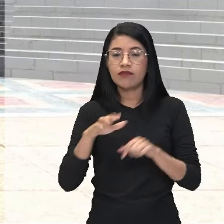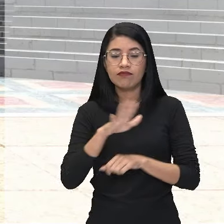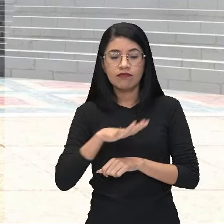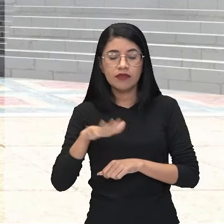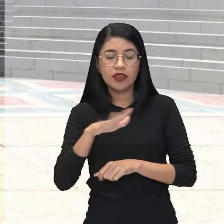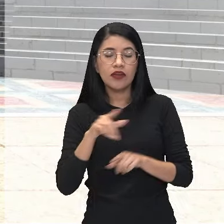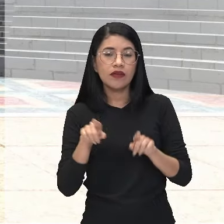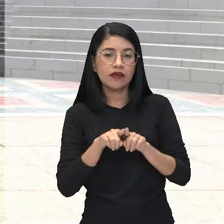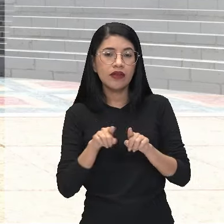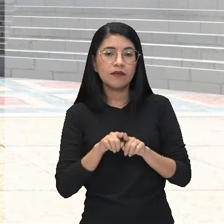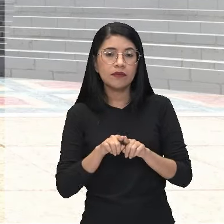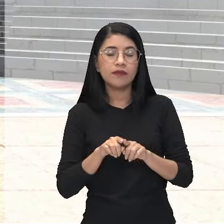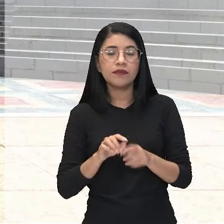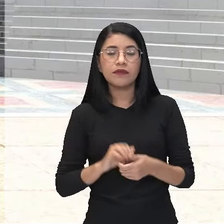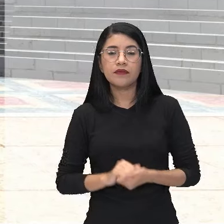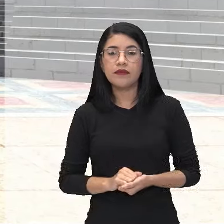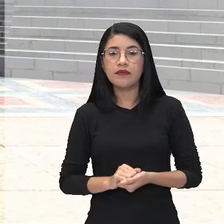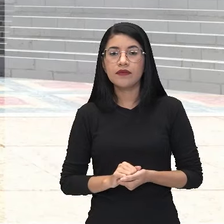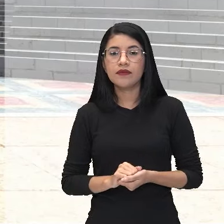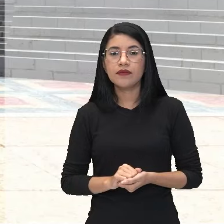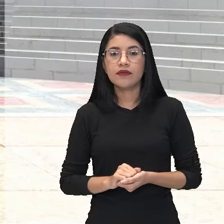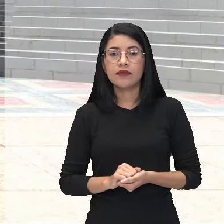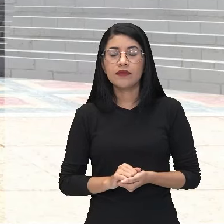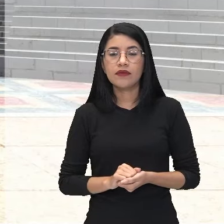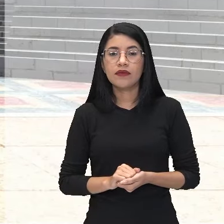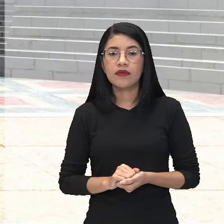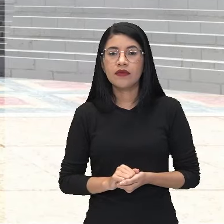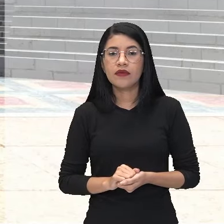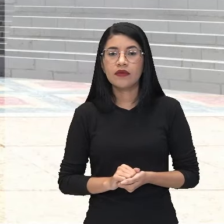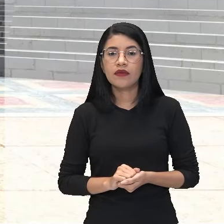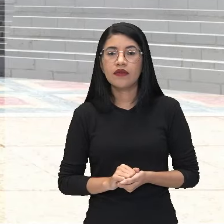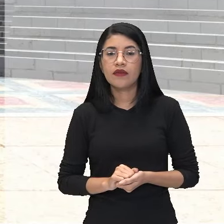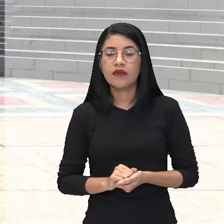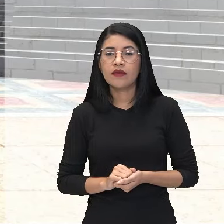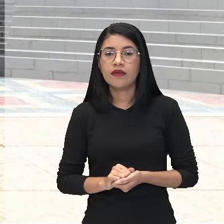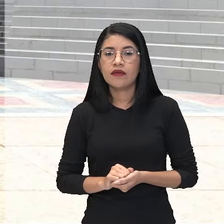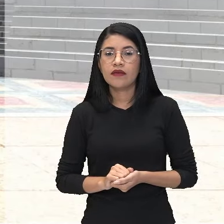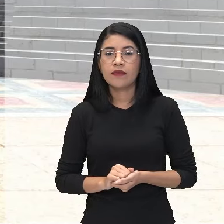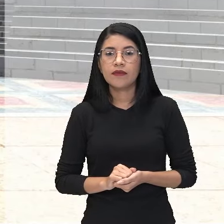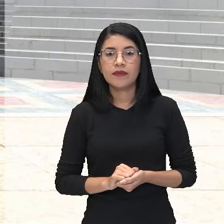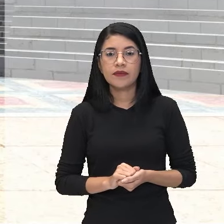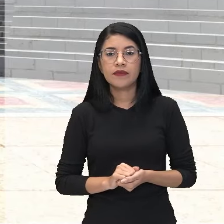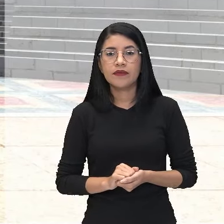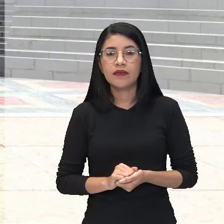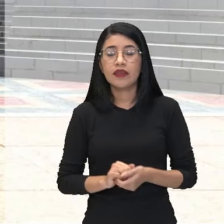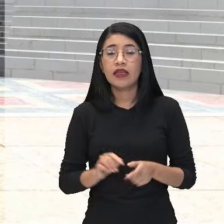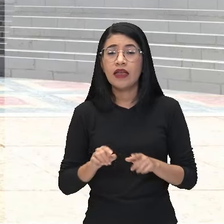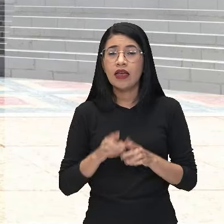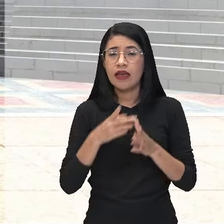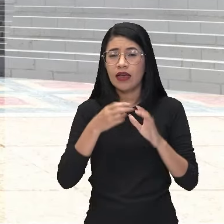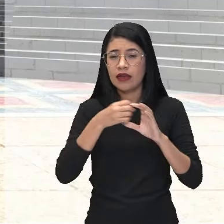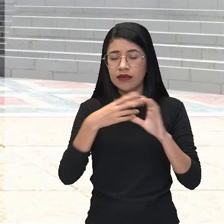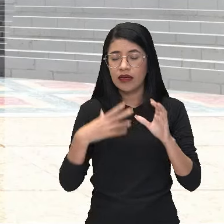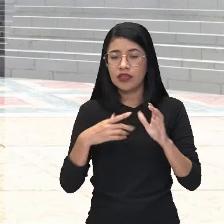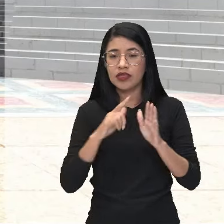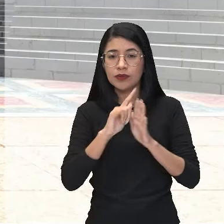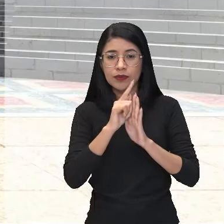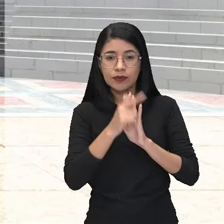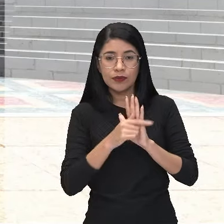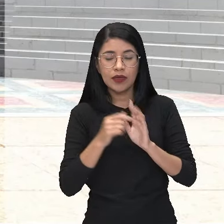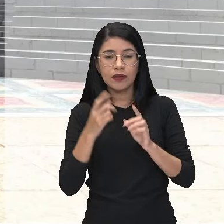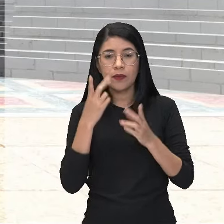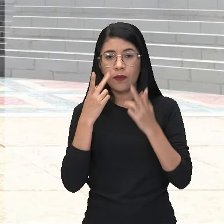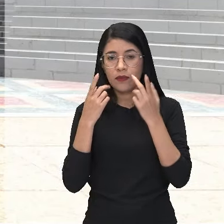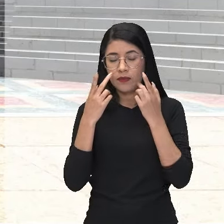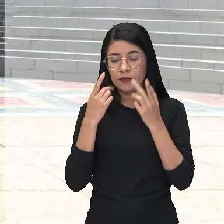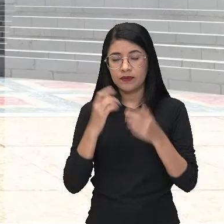da história do Márcio Souza, desse texto do Márcio Souza. E nós vimos agora características do gênero dramático, né?